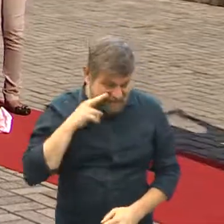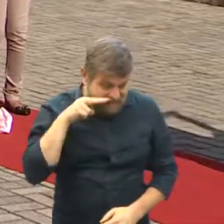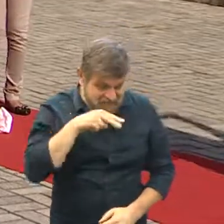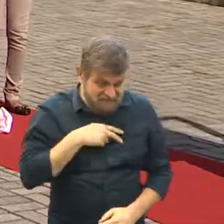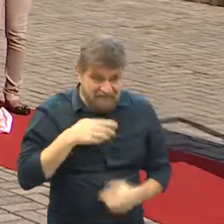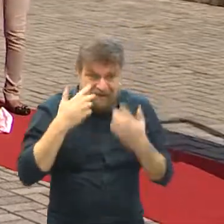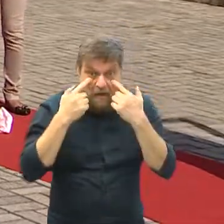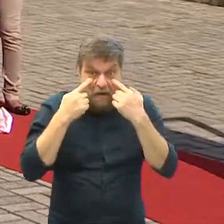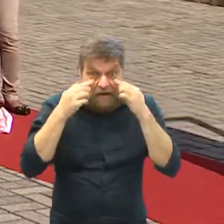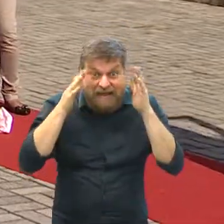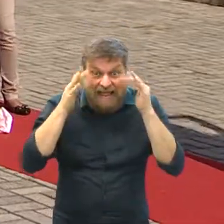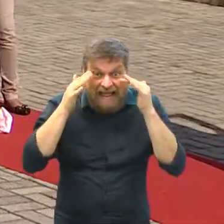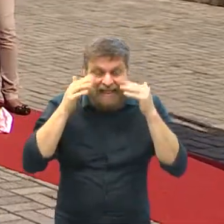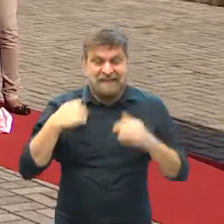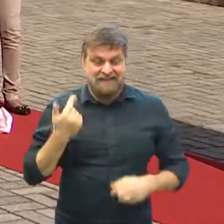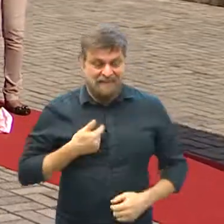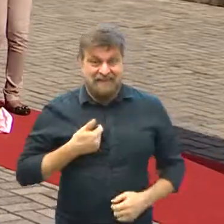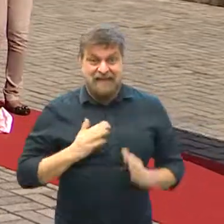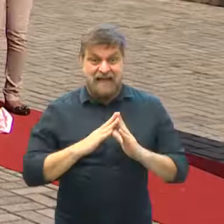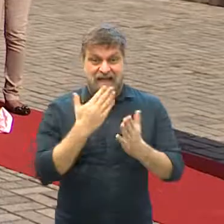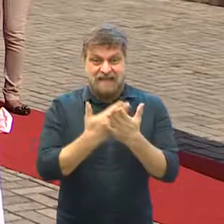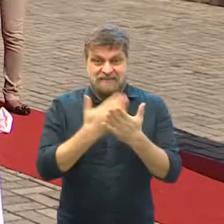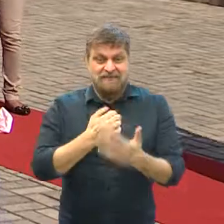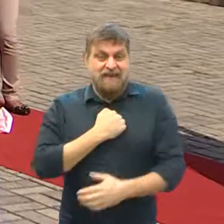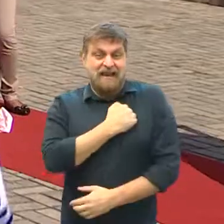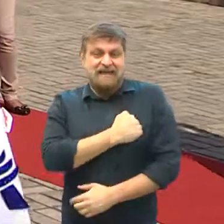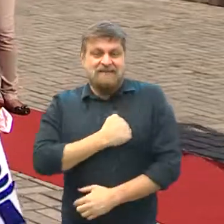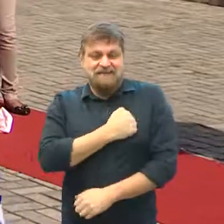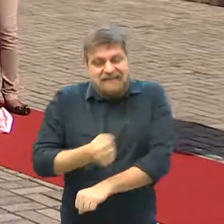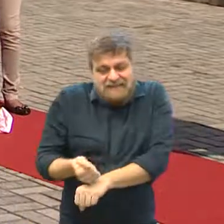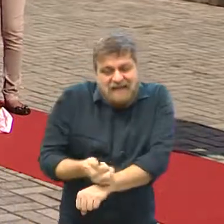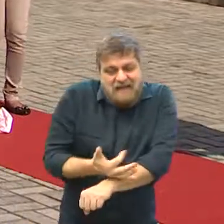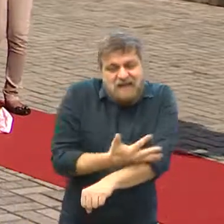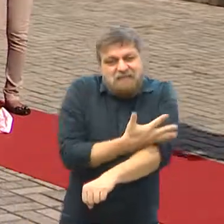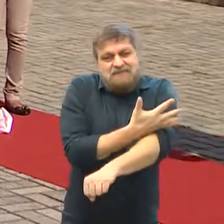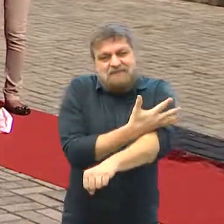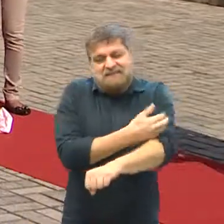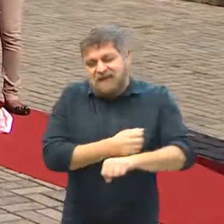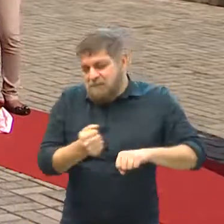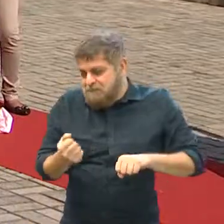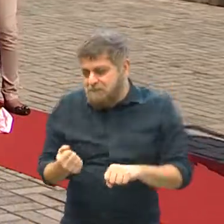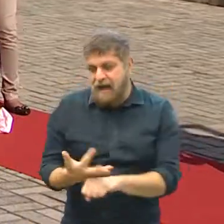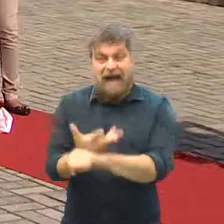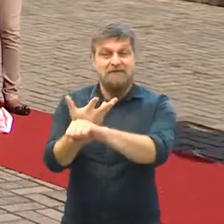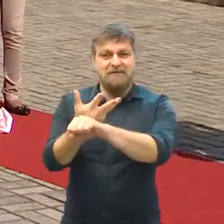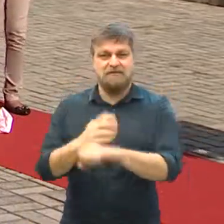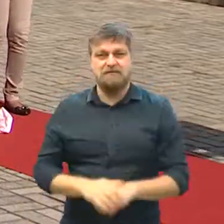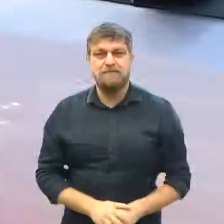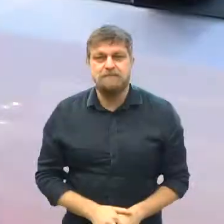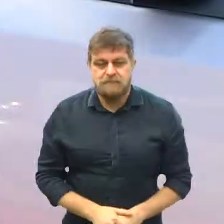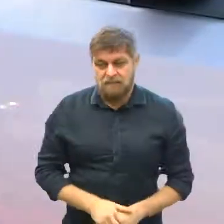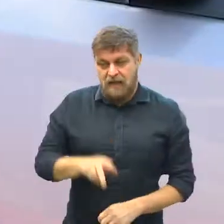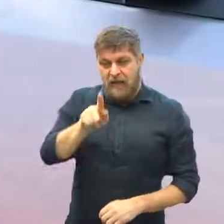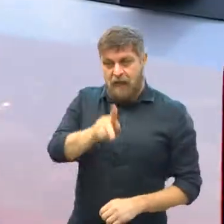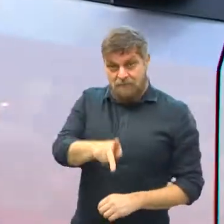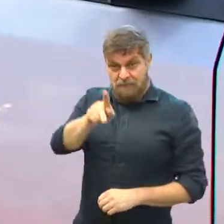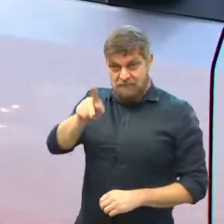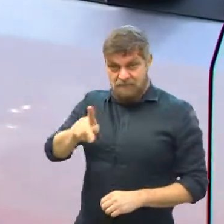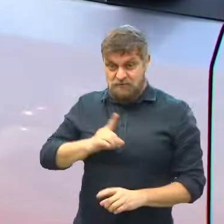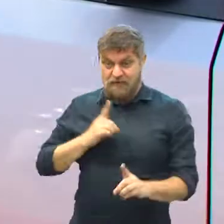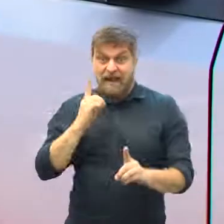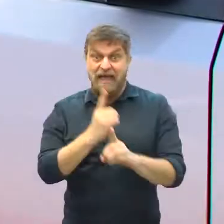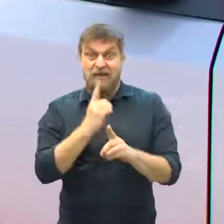lindo ver nos olhinhos deles, assim, A saudade que eles estão, né? Da escola, da gente, é emocionante. É maravilhoso esse momento. A Pró